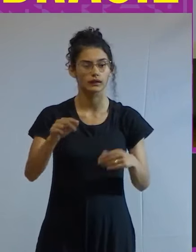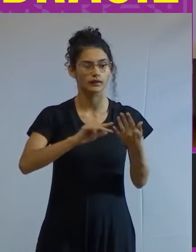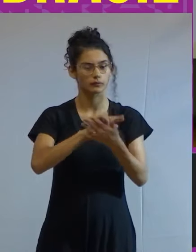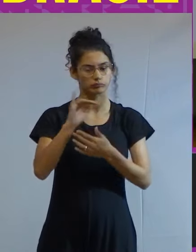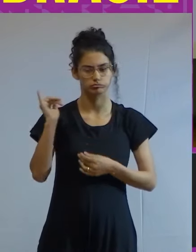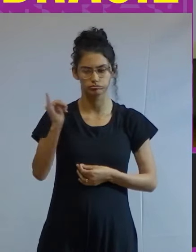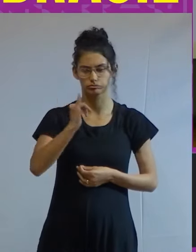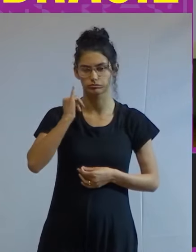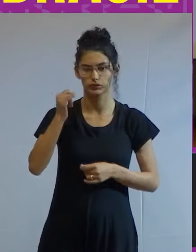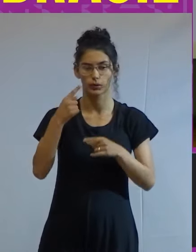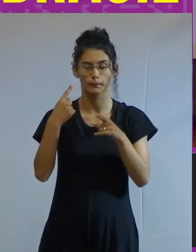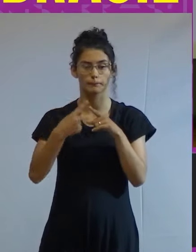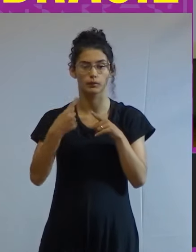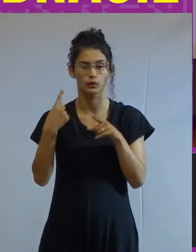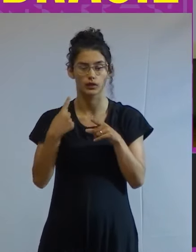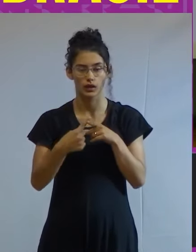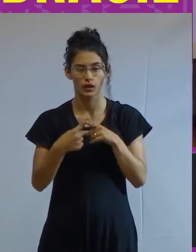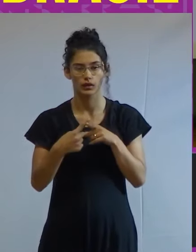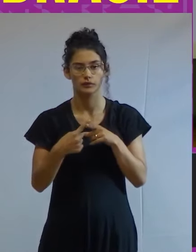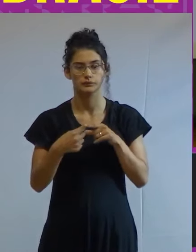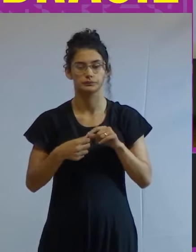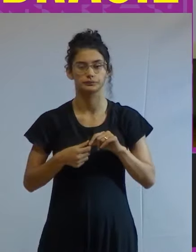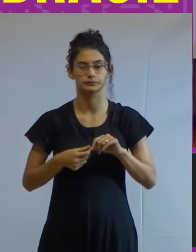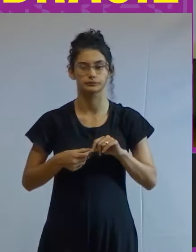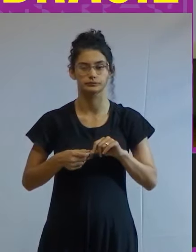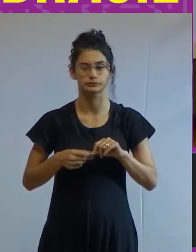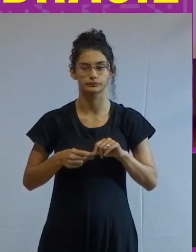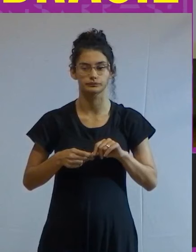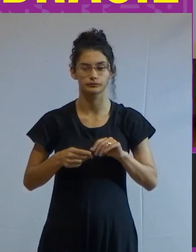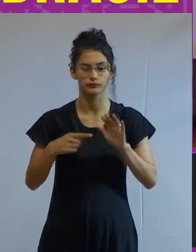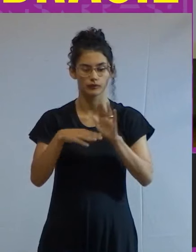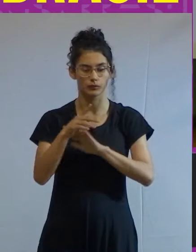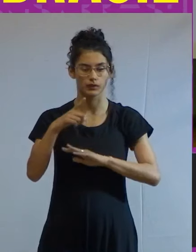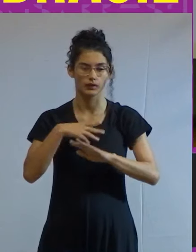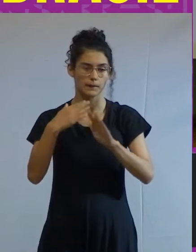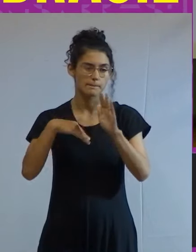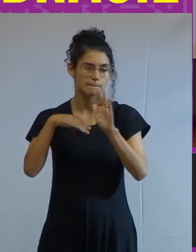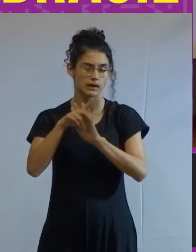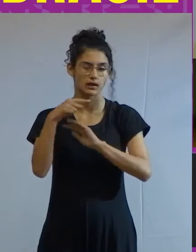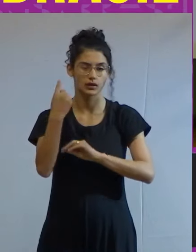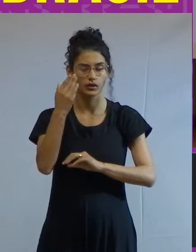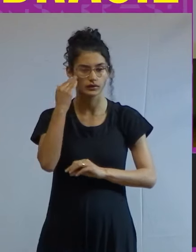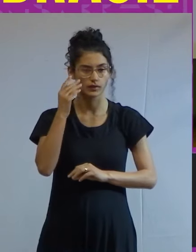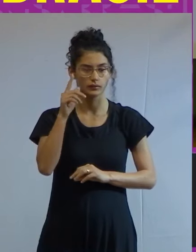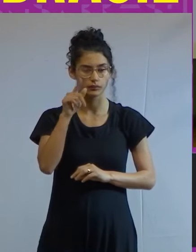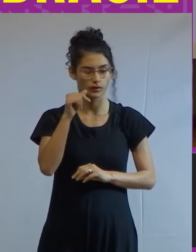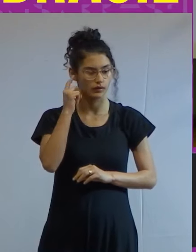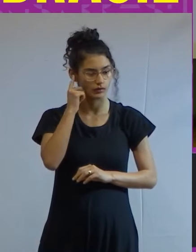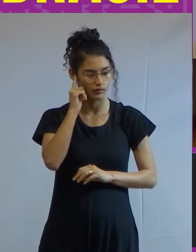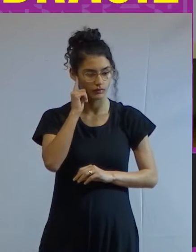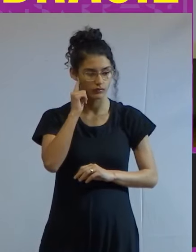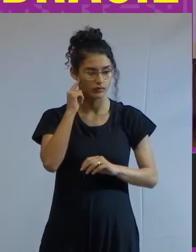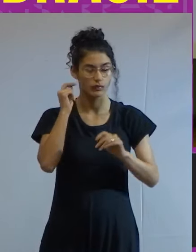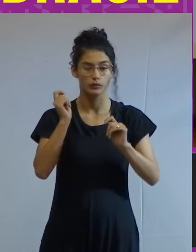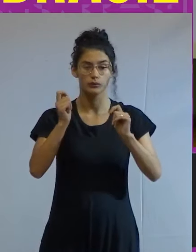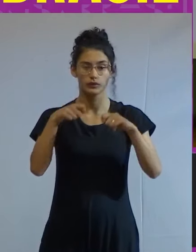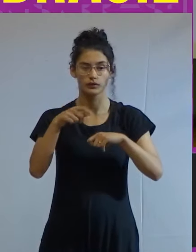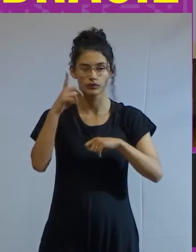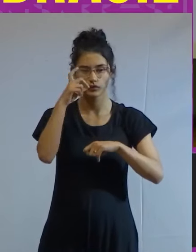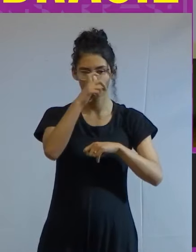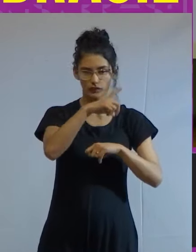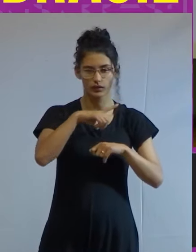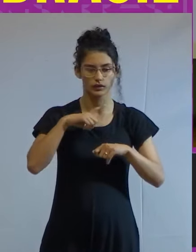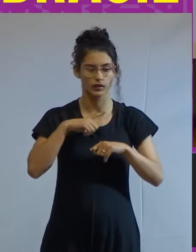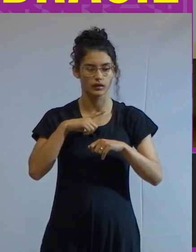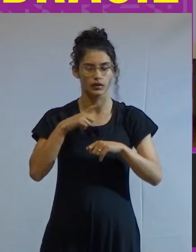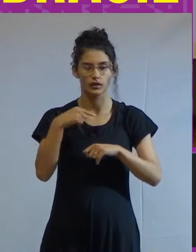relevantes porque uma das coisas mais relevantes a gente sabe é o possível colapso ambiental que